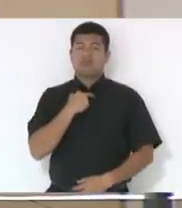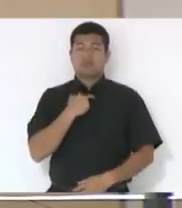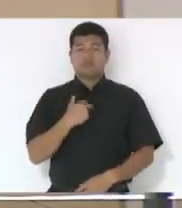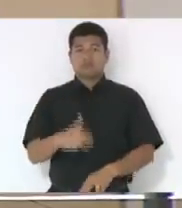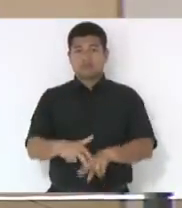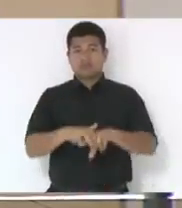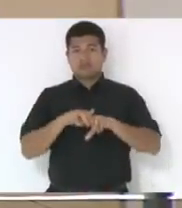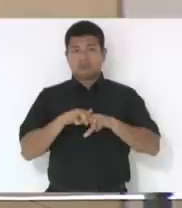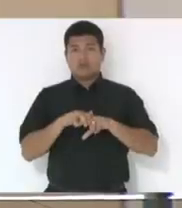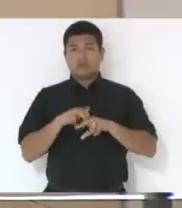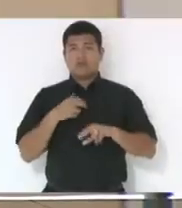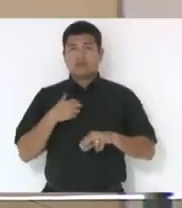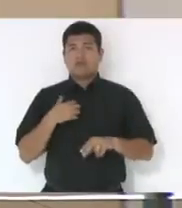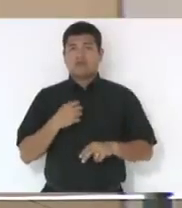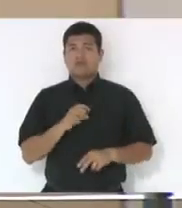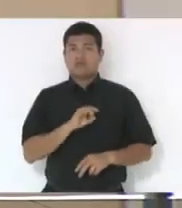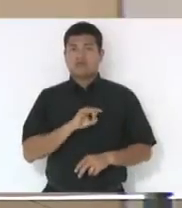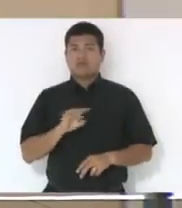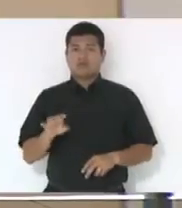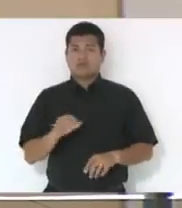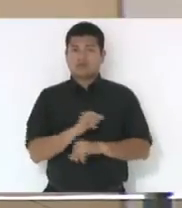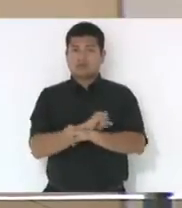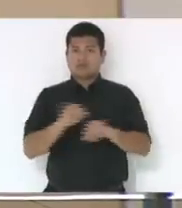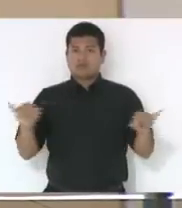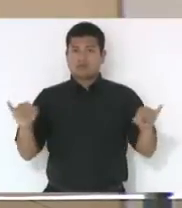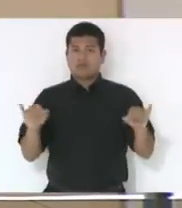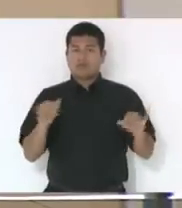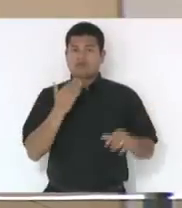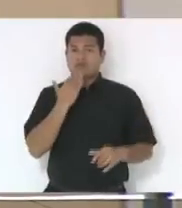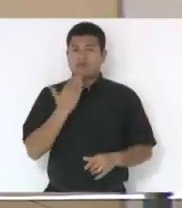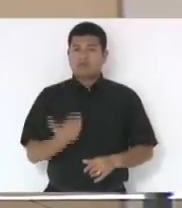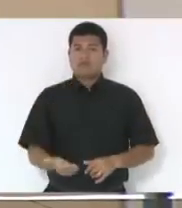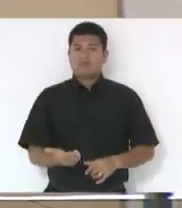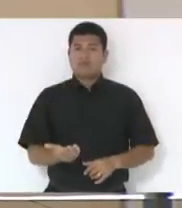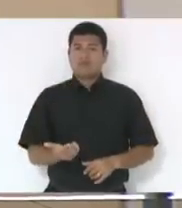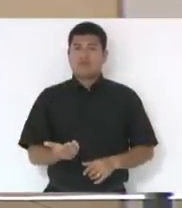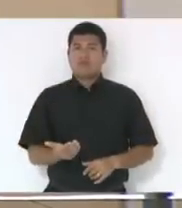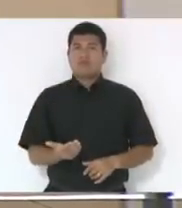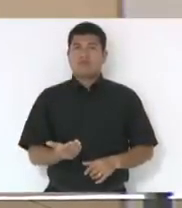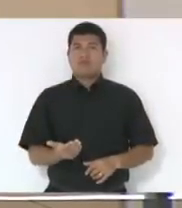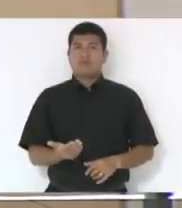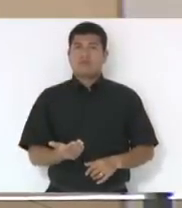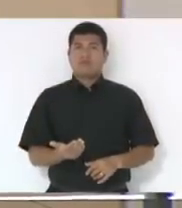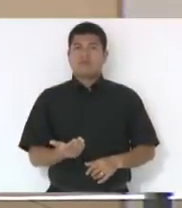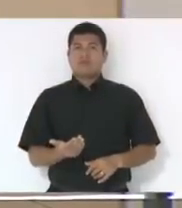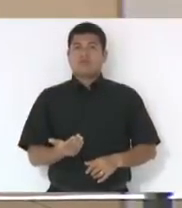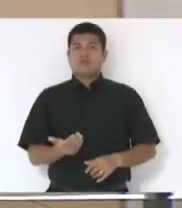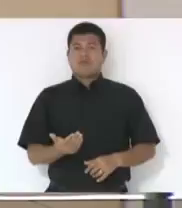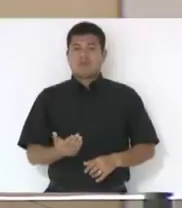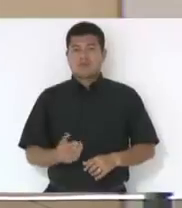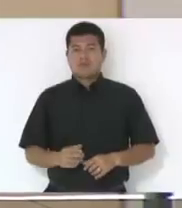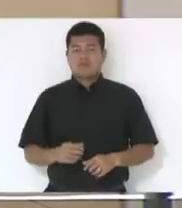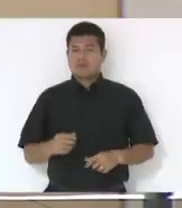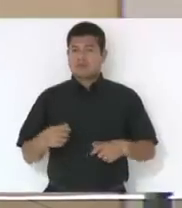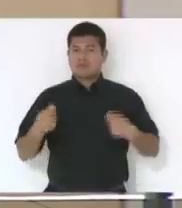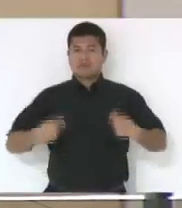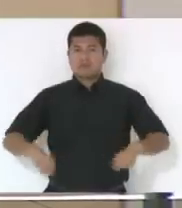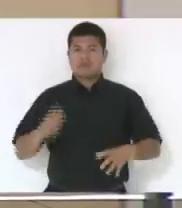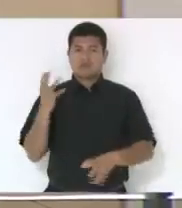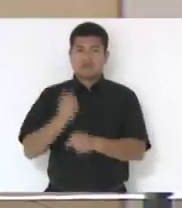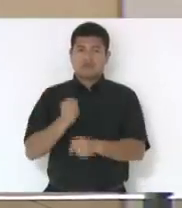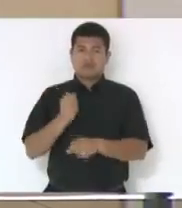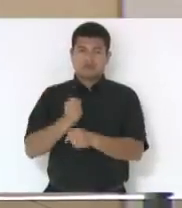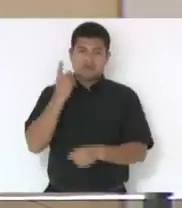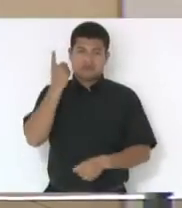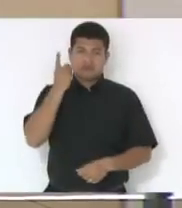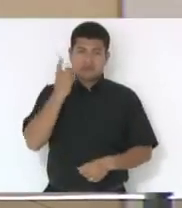apenas deliberar ou melhor, comunicar os requerimentos, que é só comunicação, não depende de qual é o qualificado. Questão de ordem, senhor